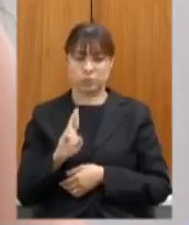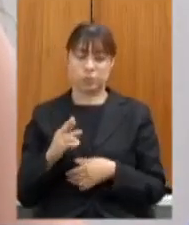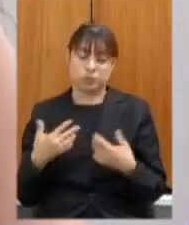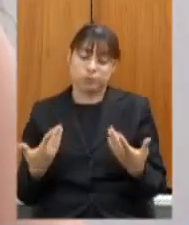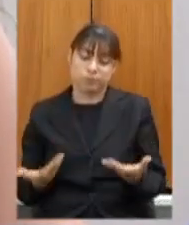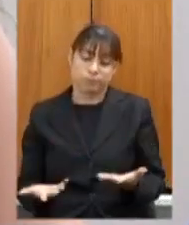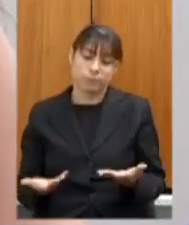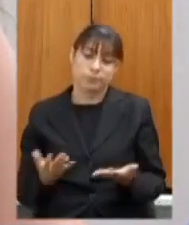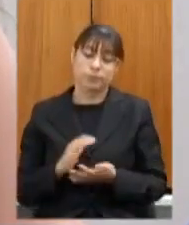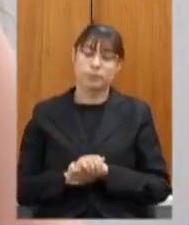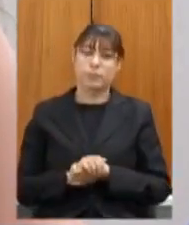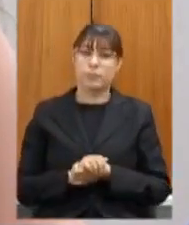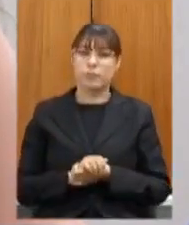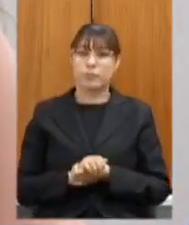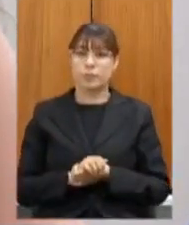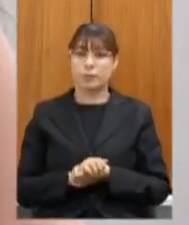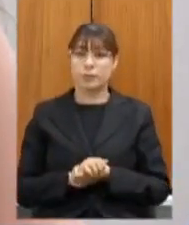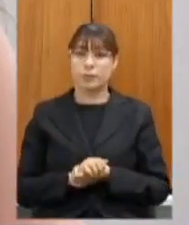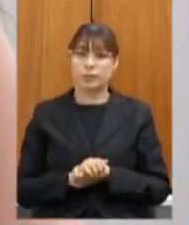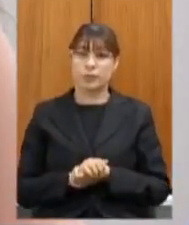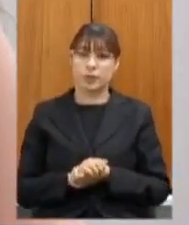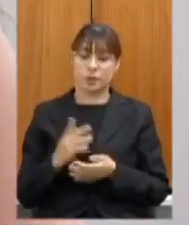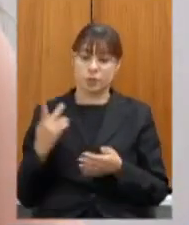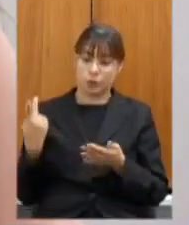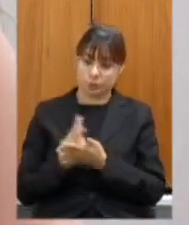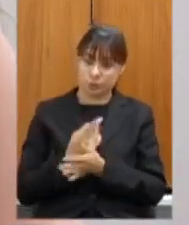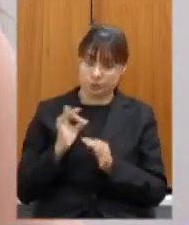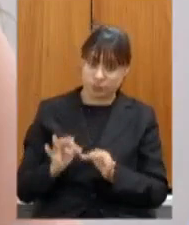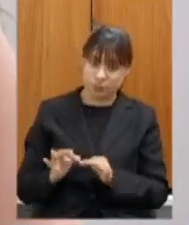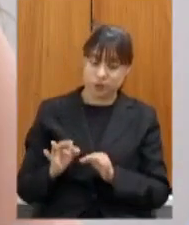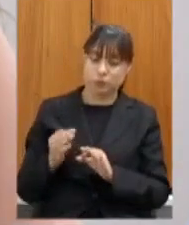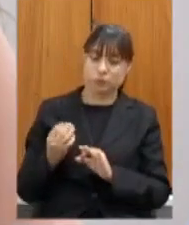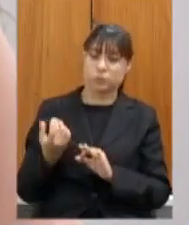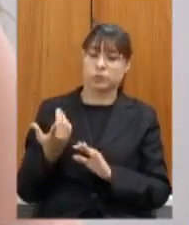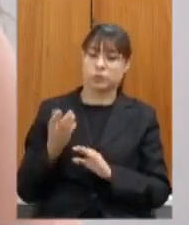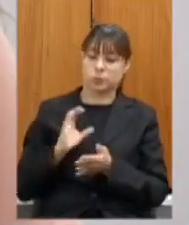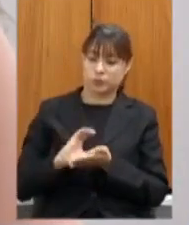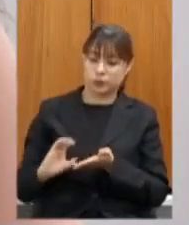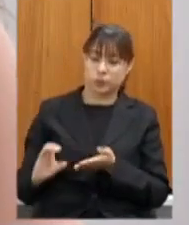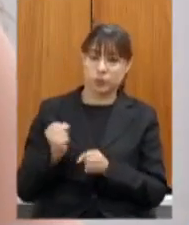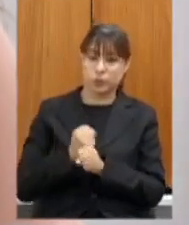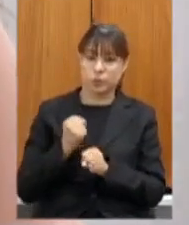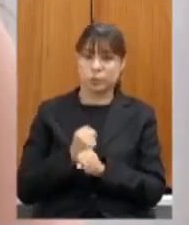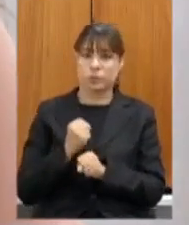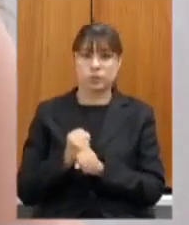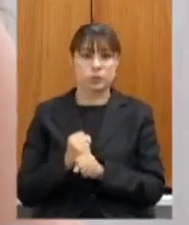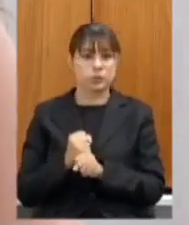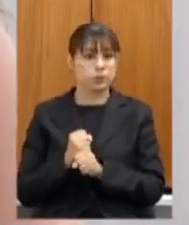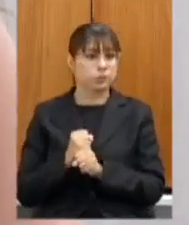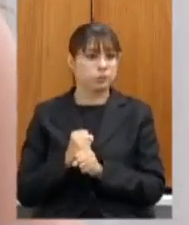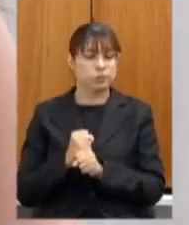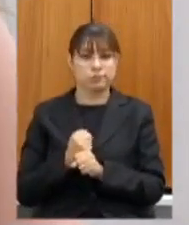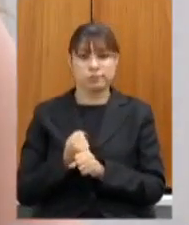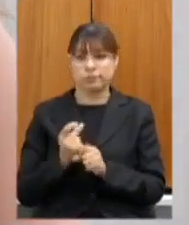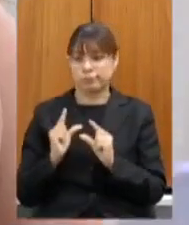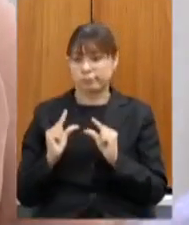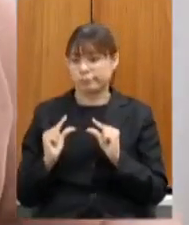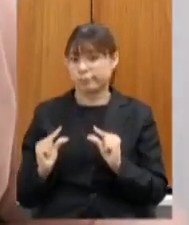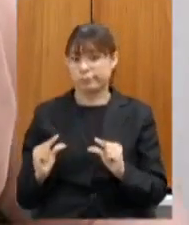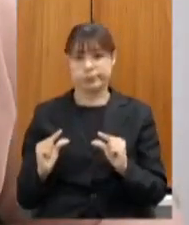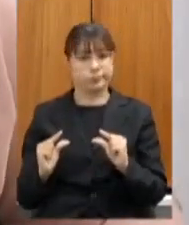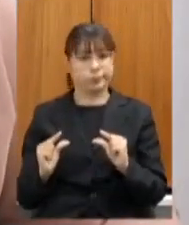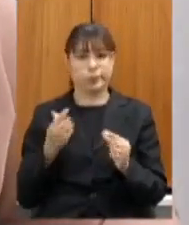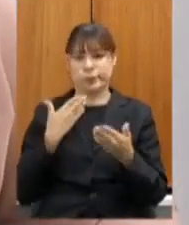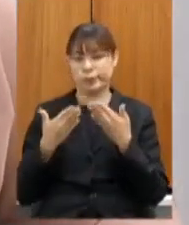a execução em relação a investimento e obras foi extremamente baixa em